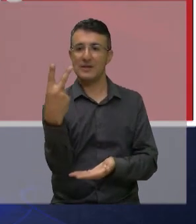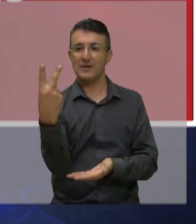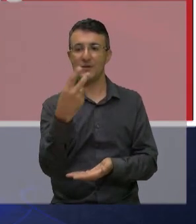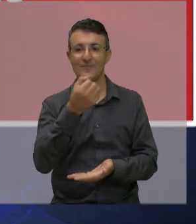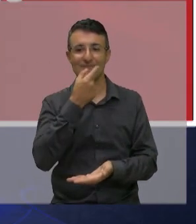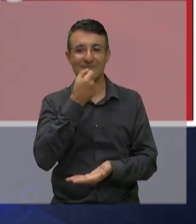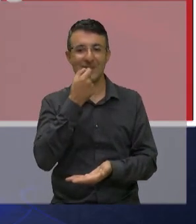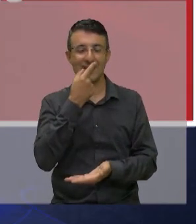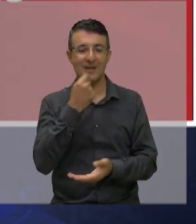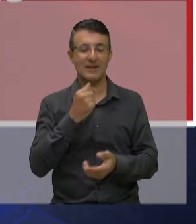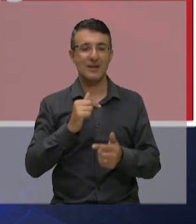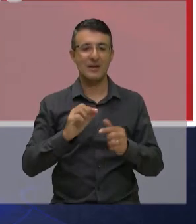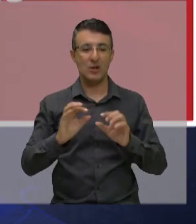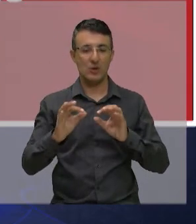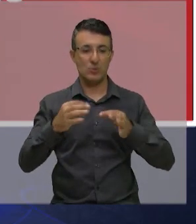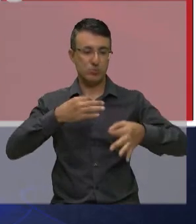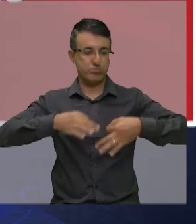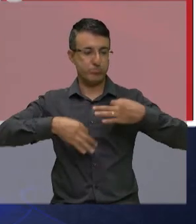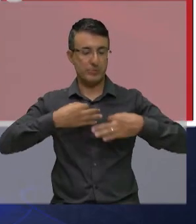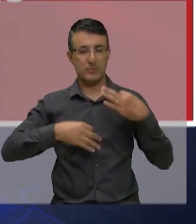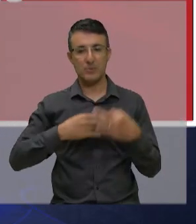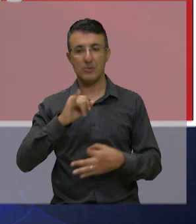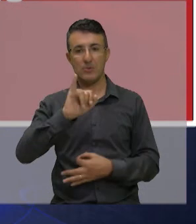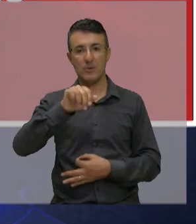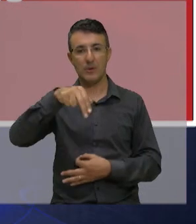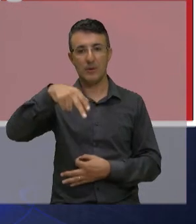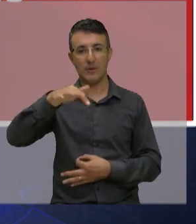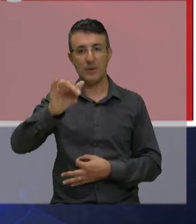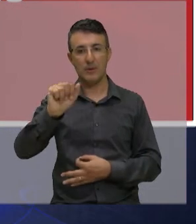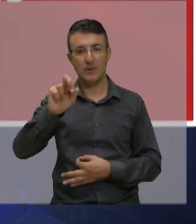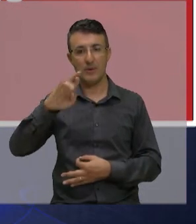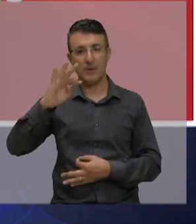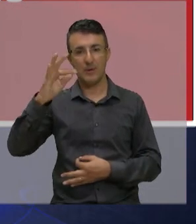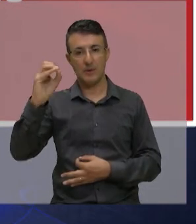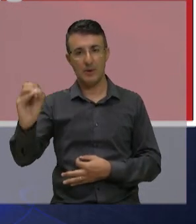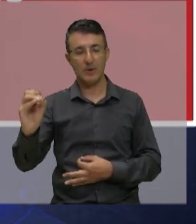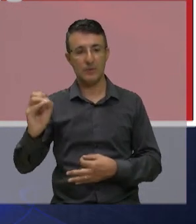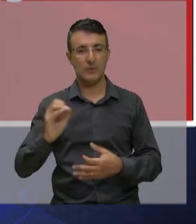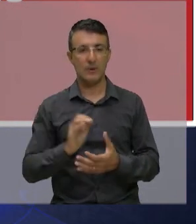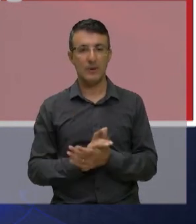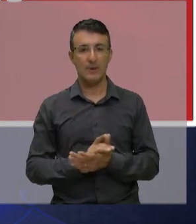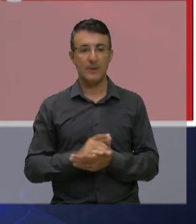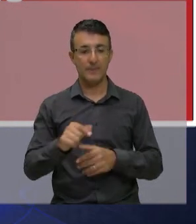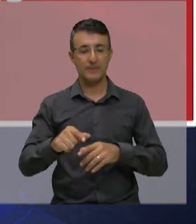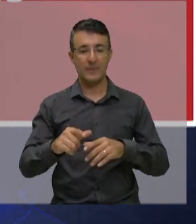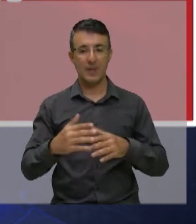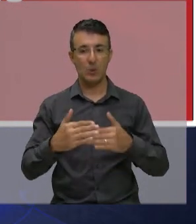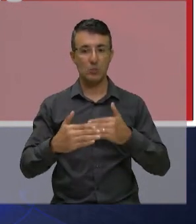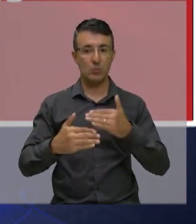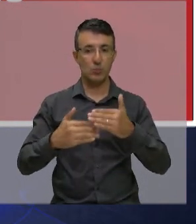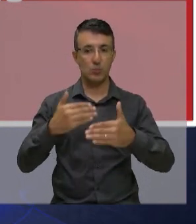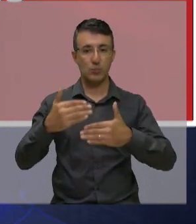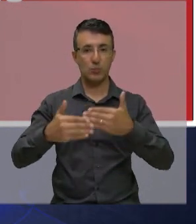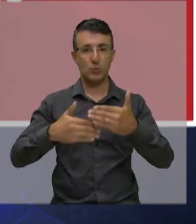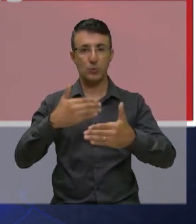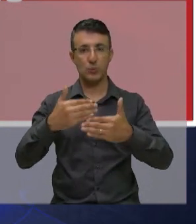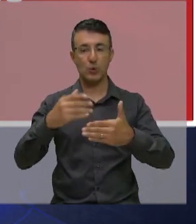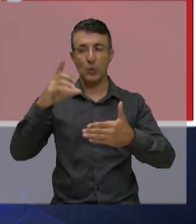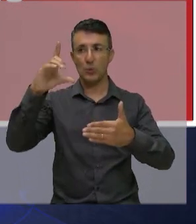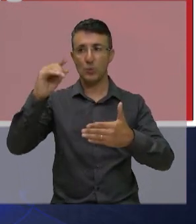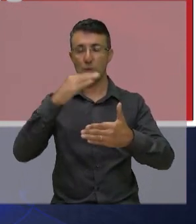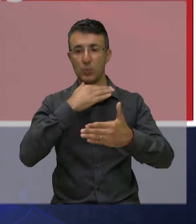esse ciclo para a qualidade de vida do paciente cardíaco gera ônus à saúde pública do município